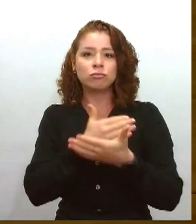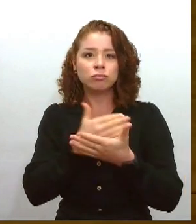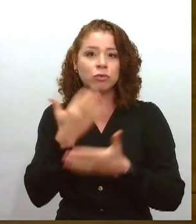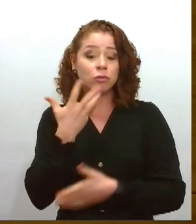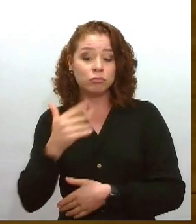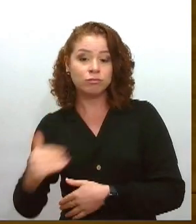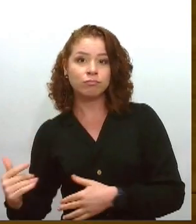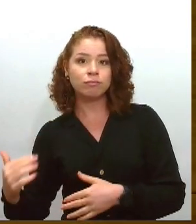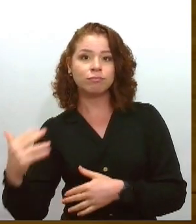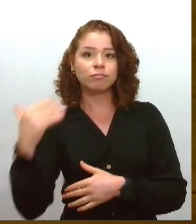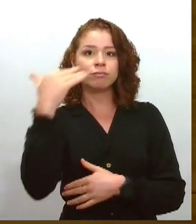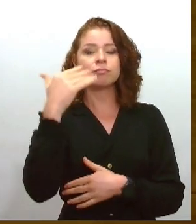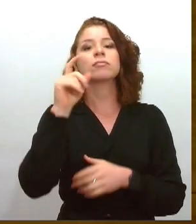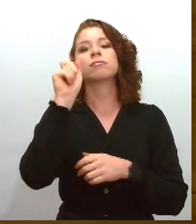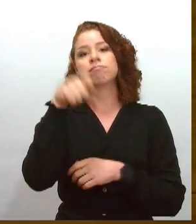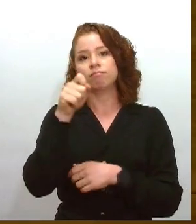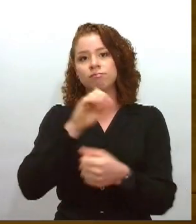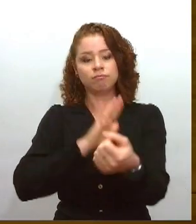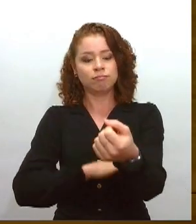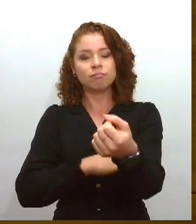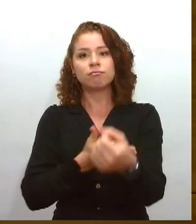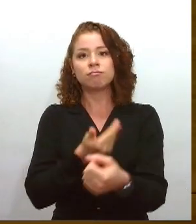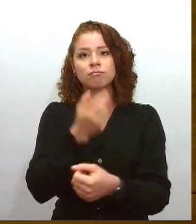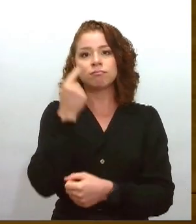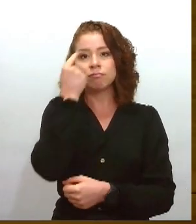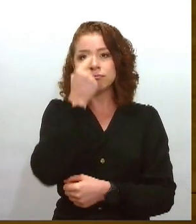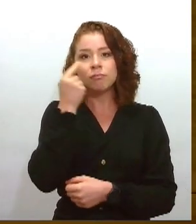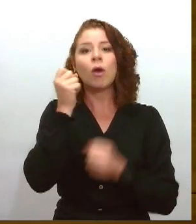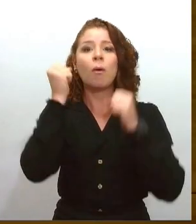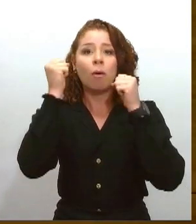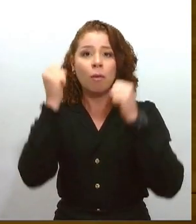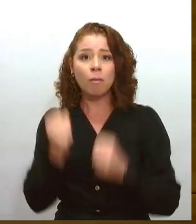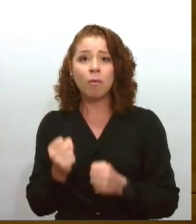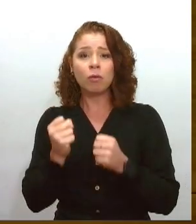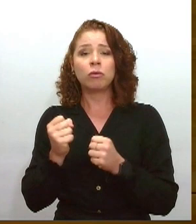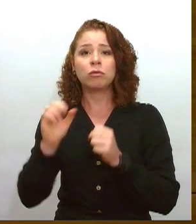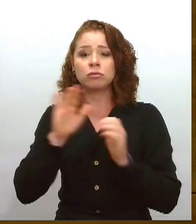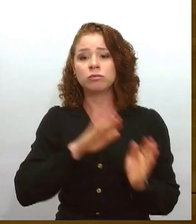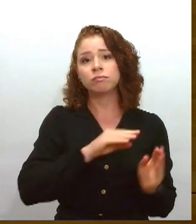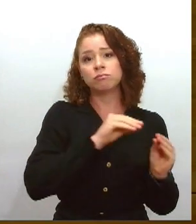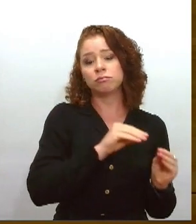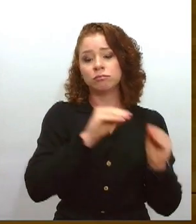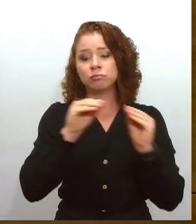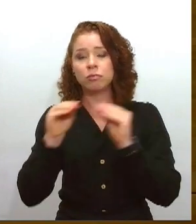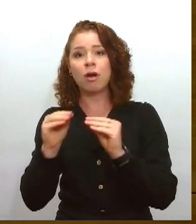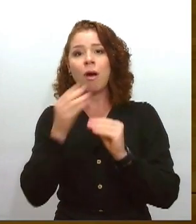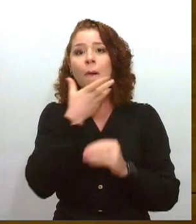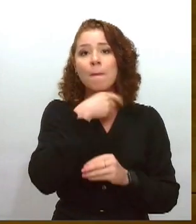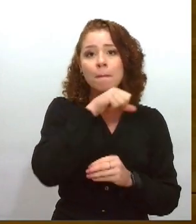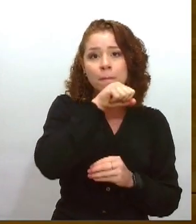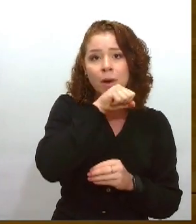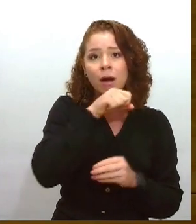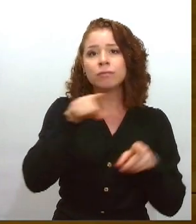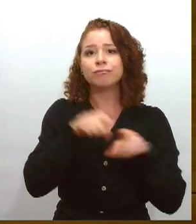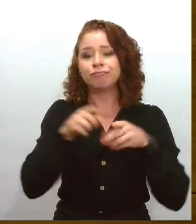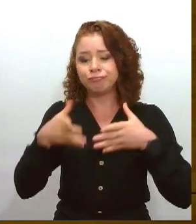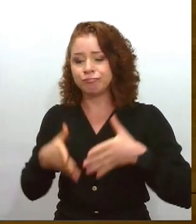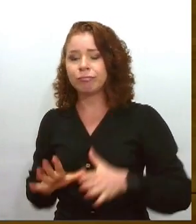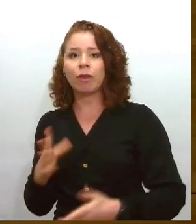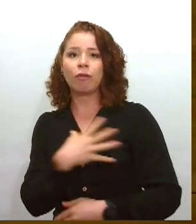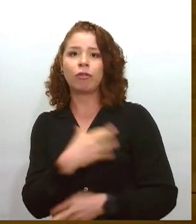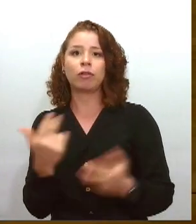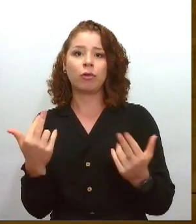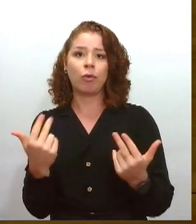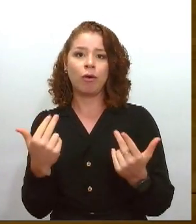glaucoma pode inclusive ser congênito, né? O glaucoma é a maior causa de cegueira irreversível do mundo, né?